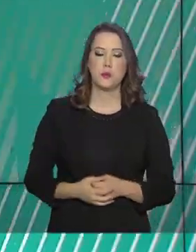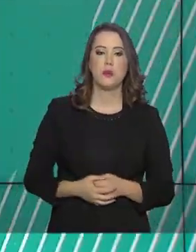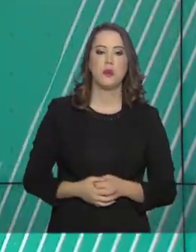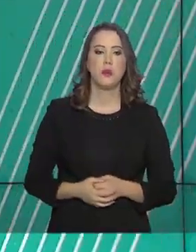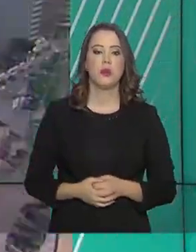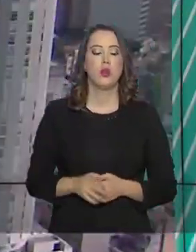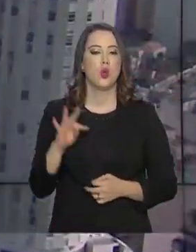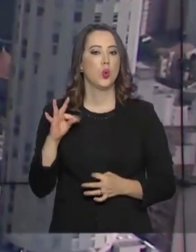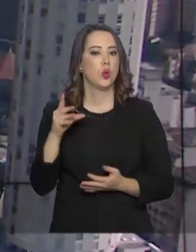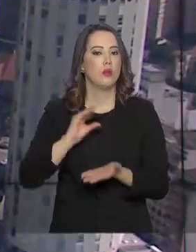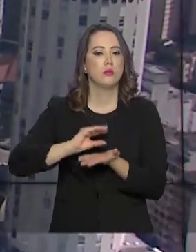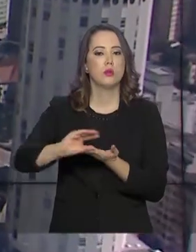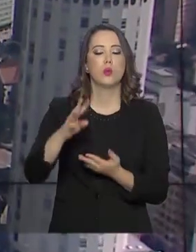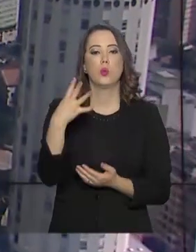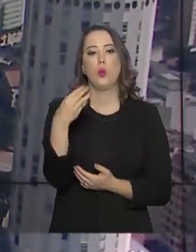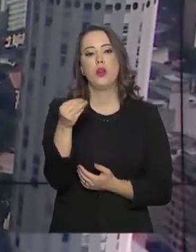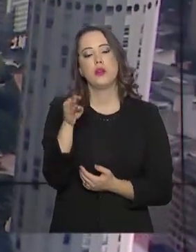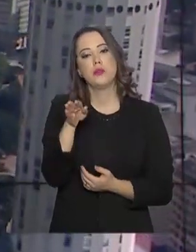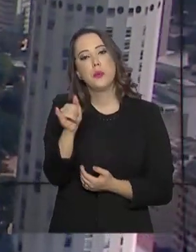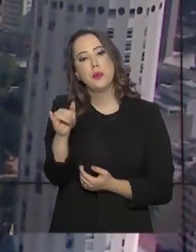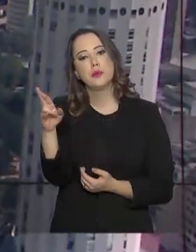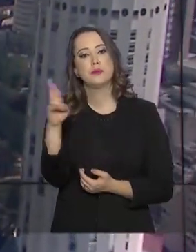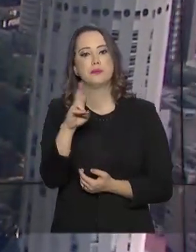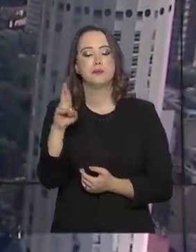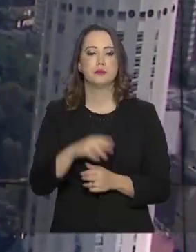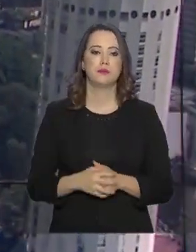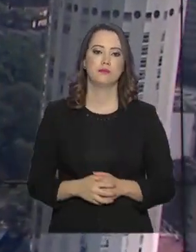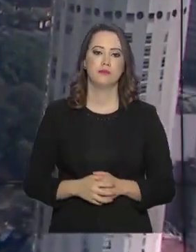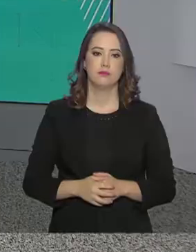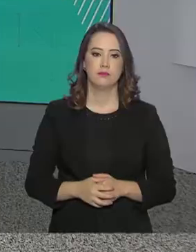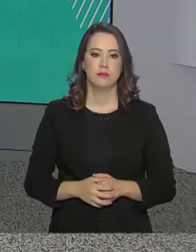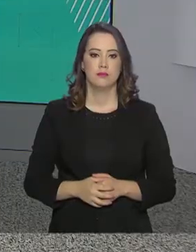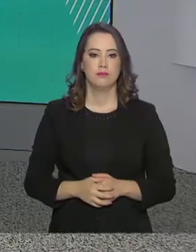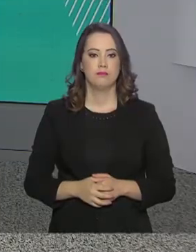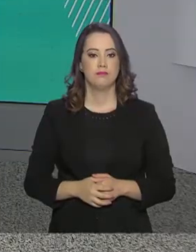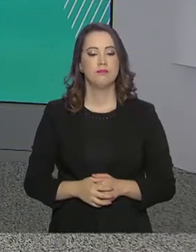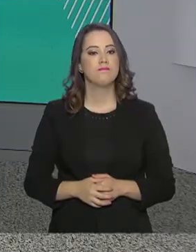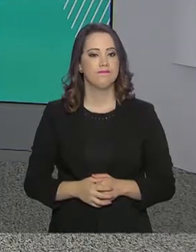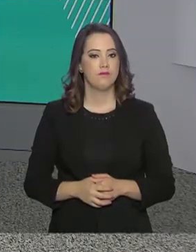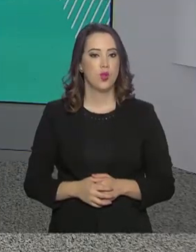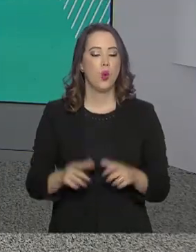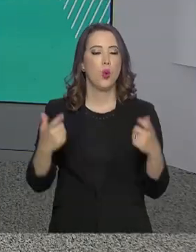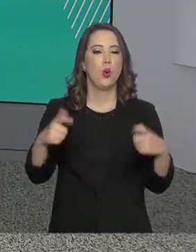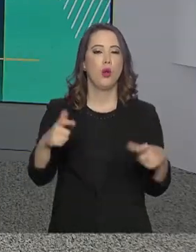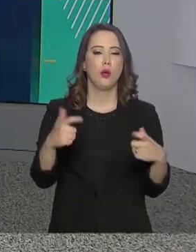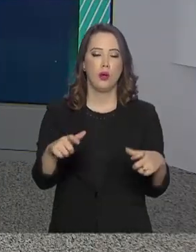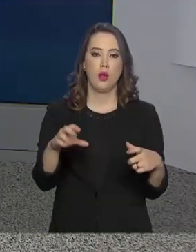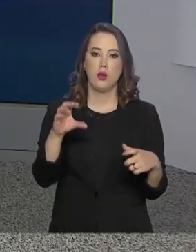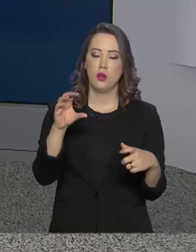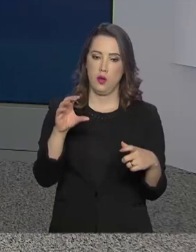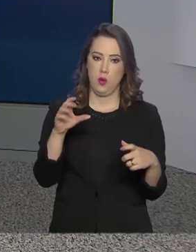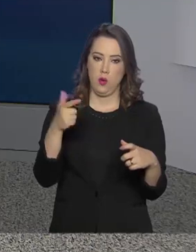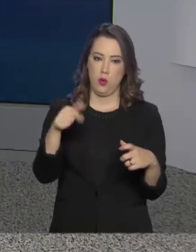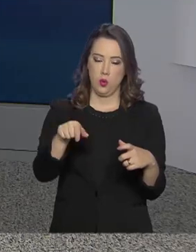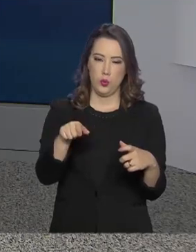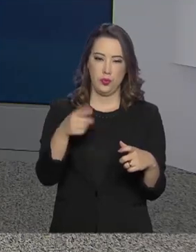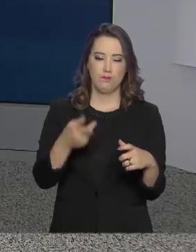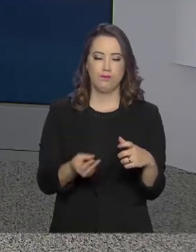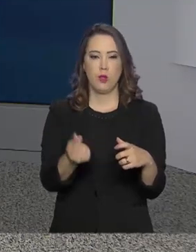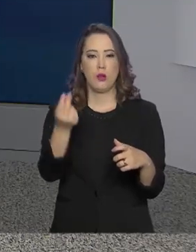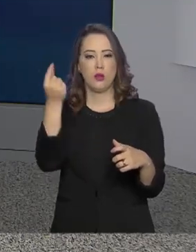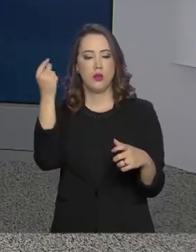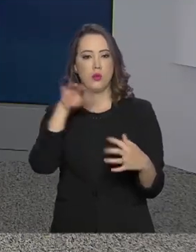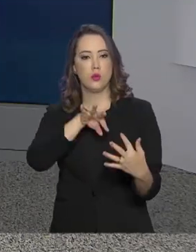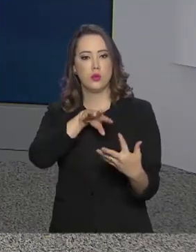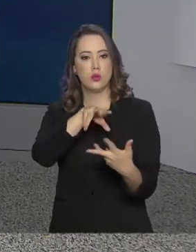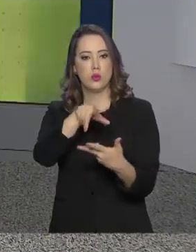serão injetados na economia 40 bilhões de reais. A Estação Comandante Ferraz, destruída por um incêndio há